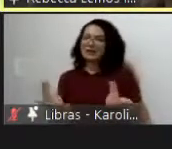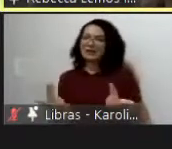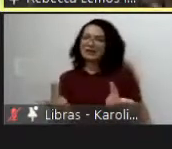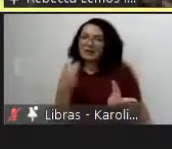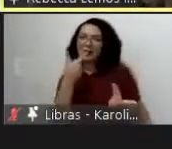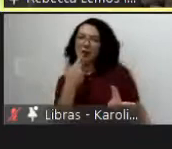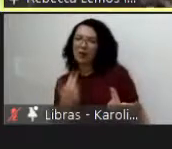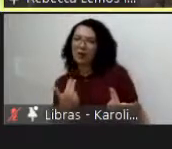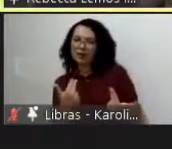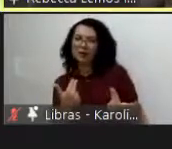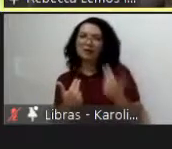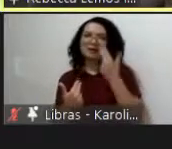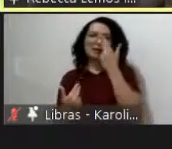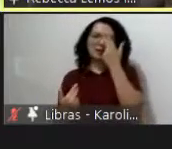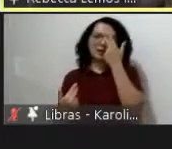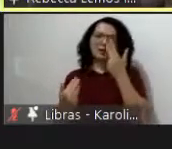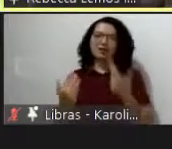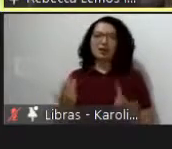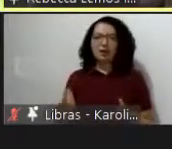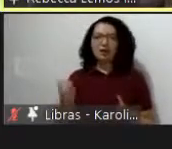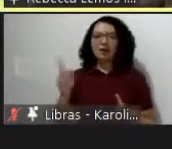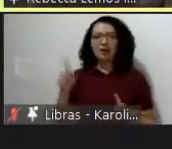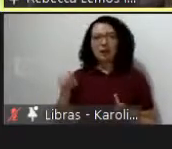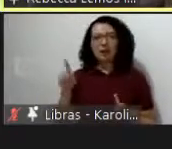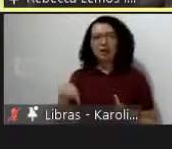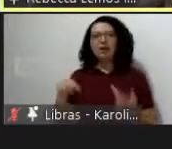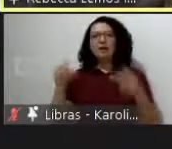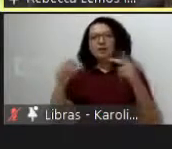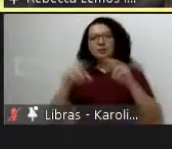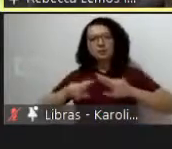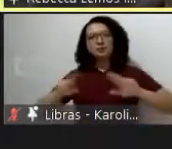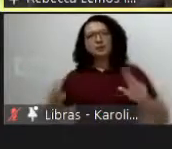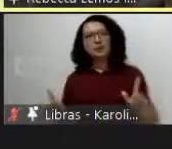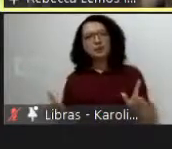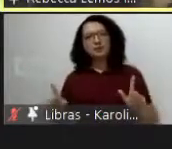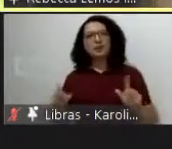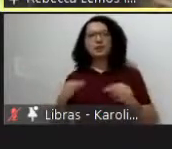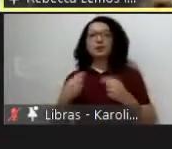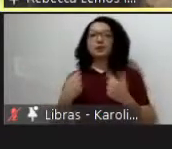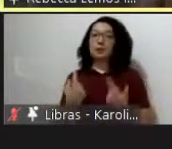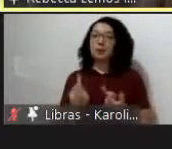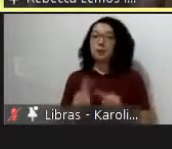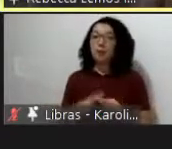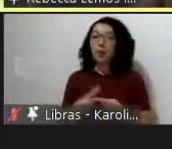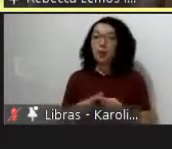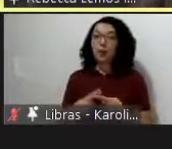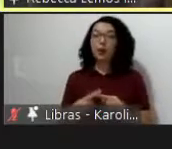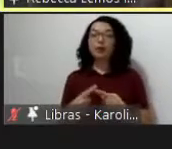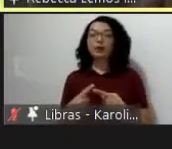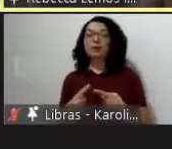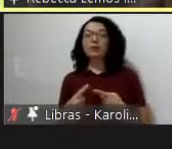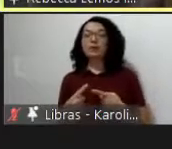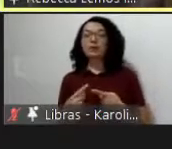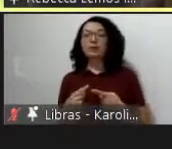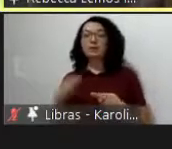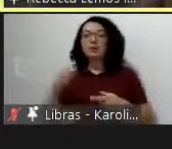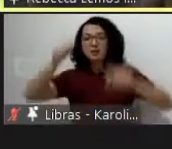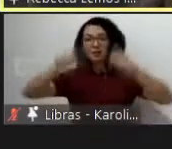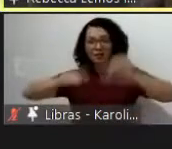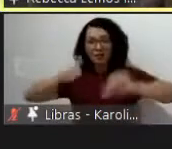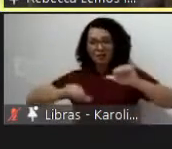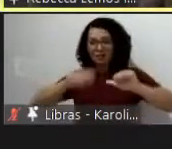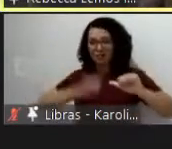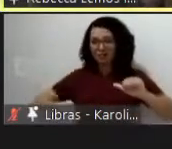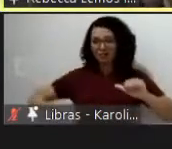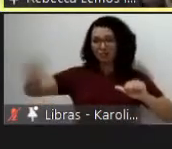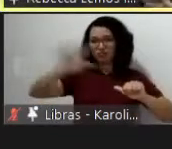todos os sistemas de avaliação de conhecimento e se a gente imaginar até o contexto atual da pandemia como